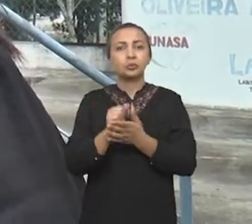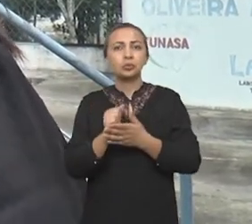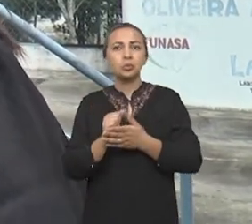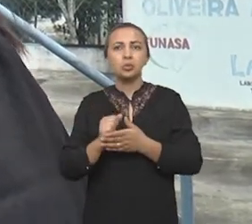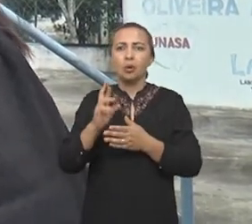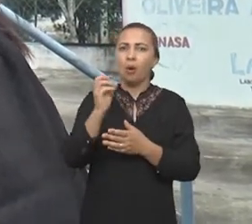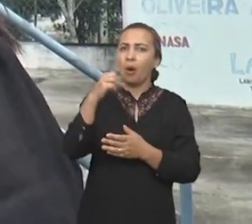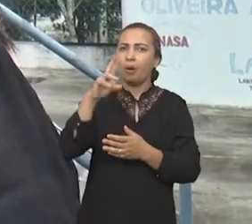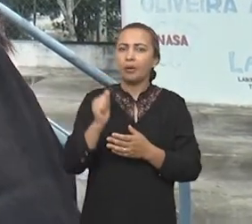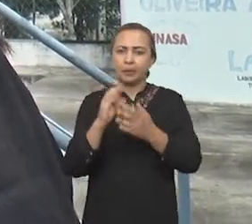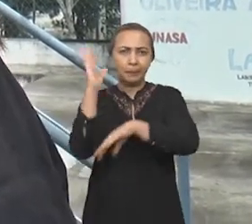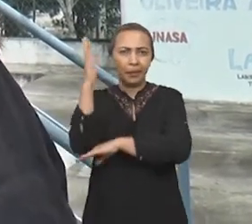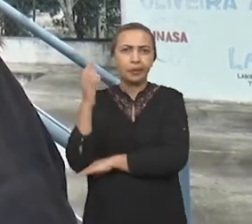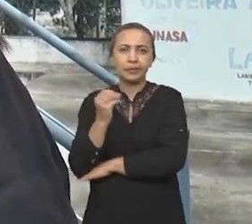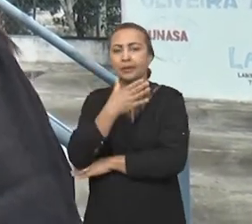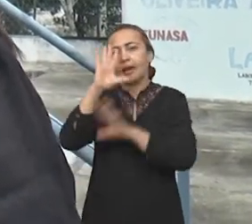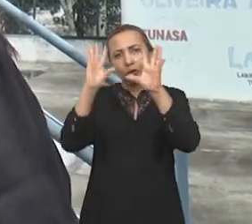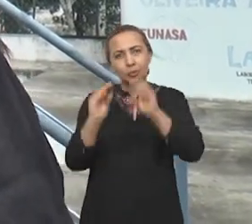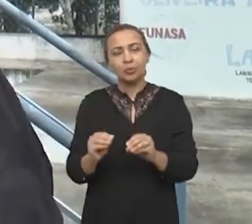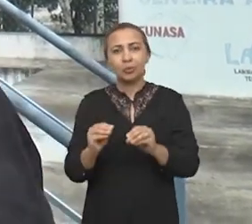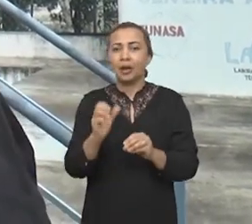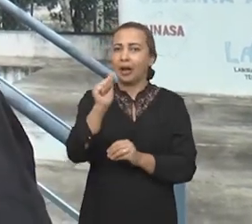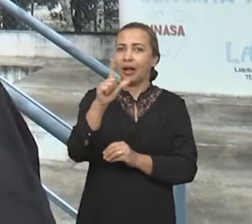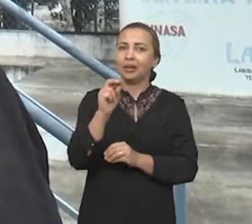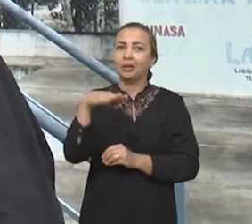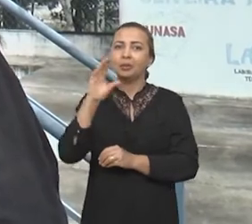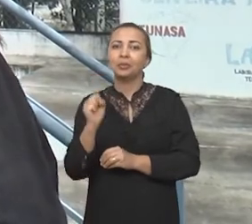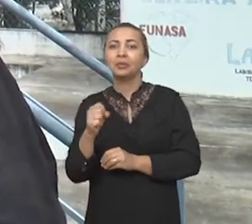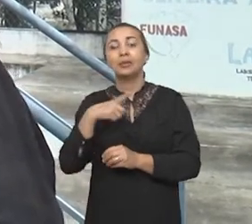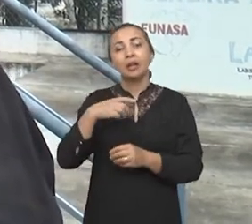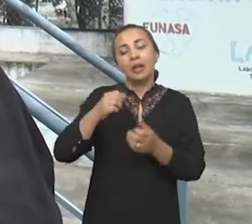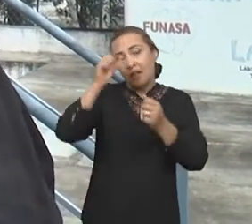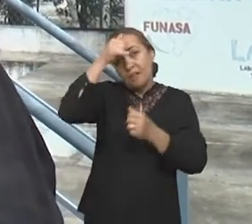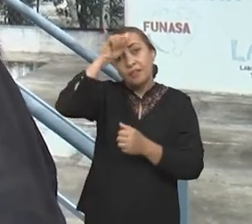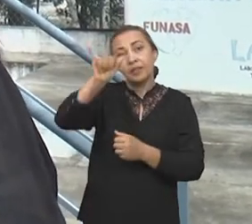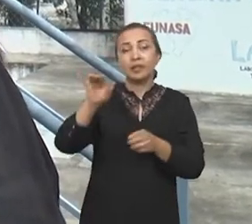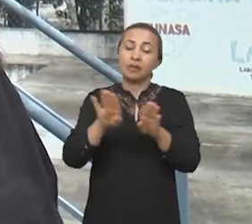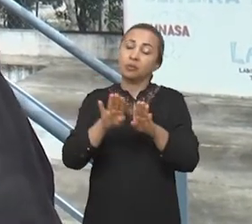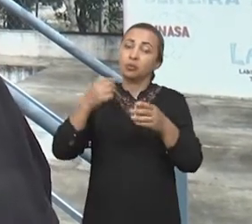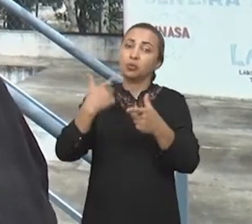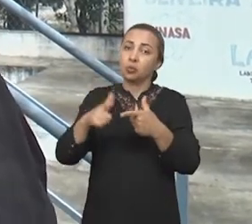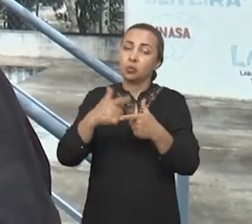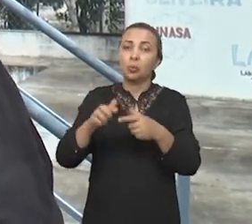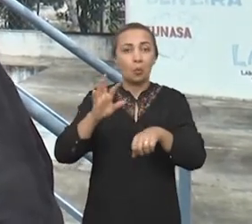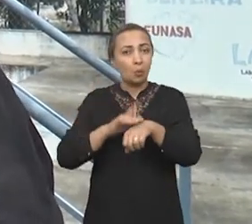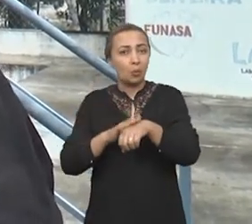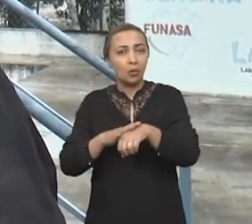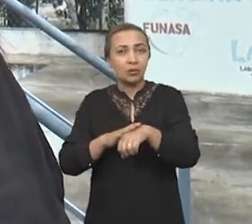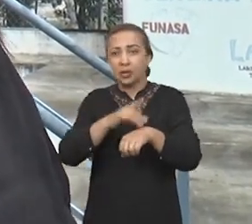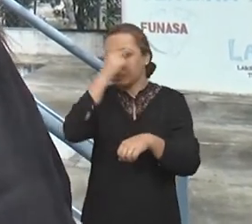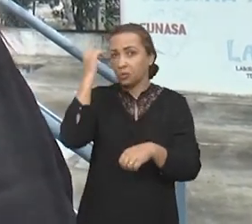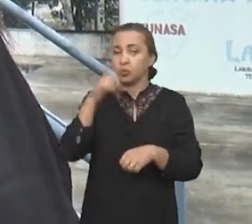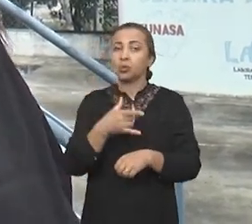o quê? O residual de metais, o residual de alumínio na água, evitando possíveis doenças degenerativas ao consumidor.